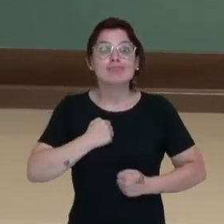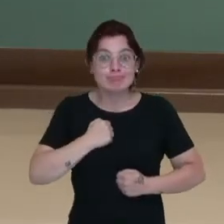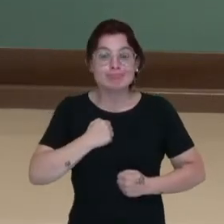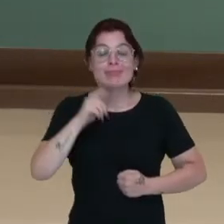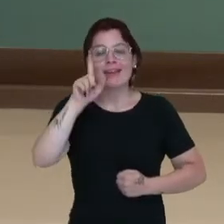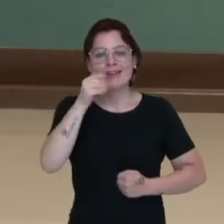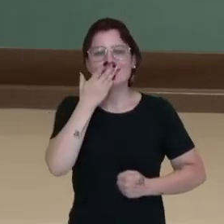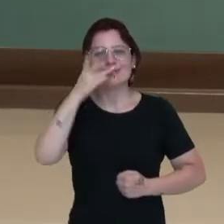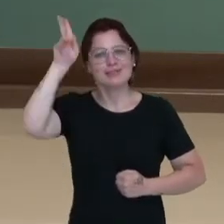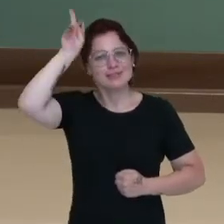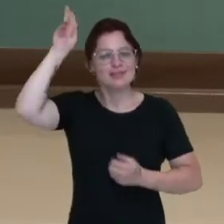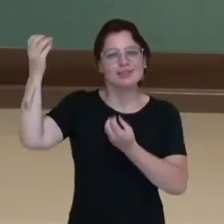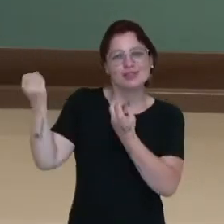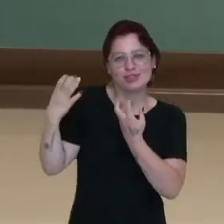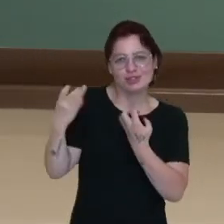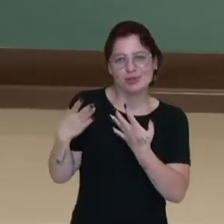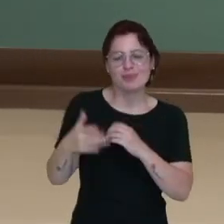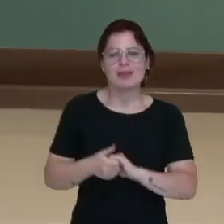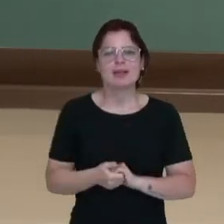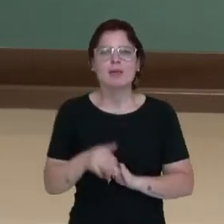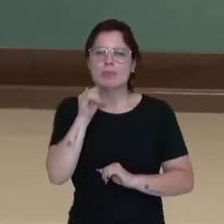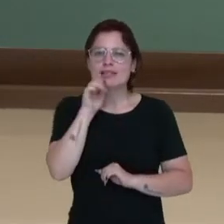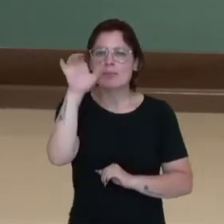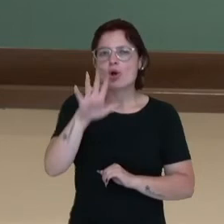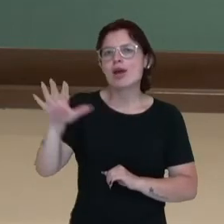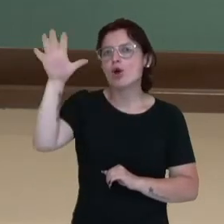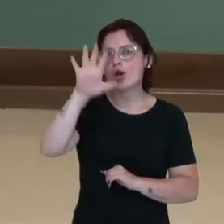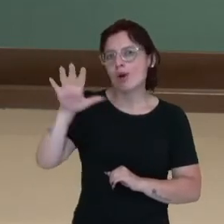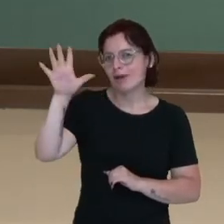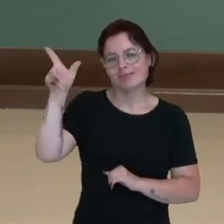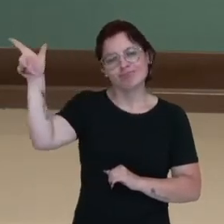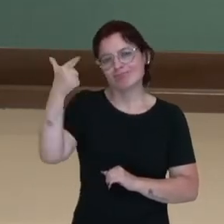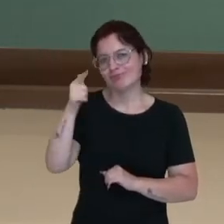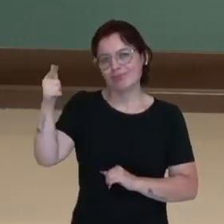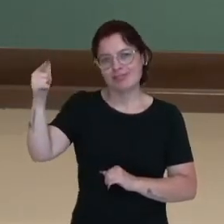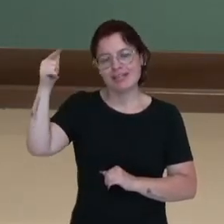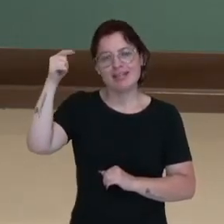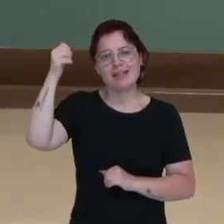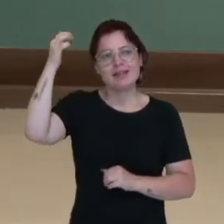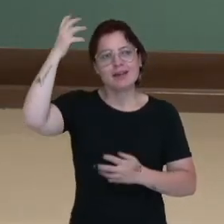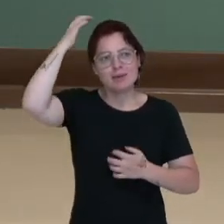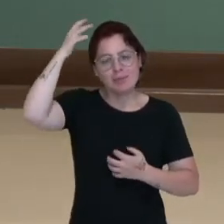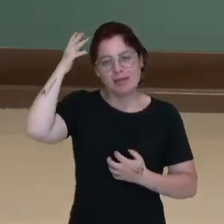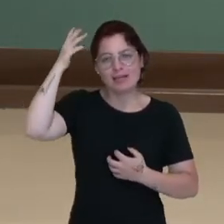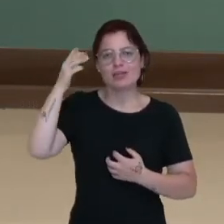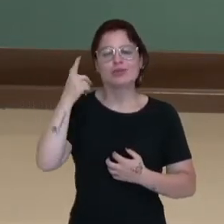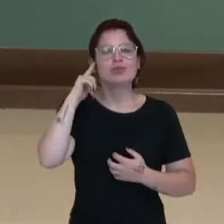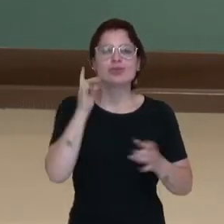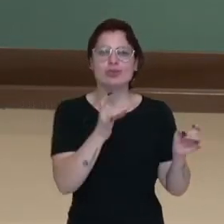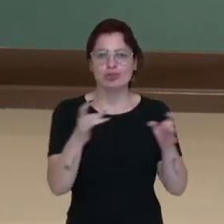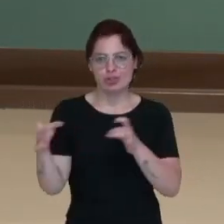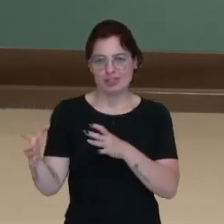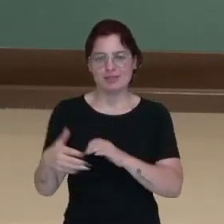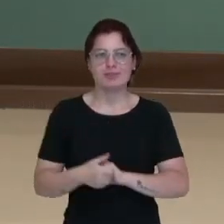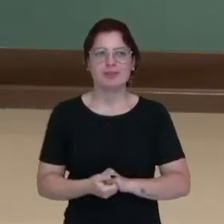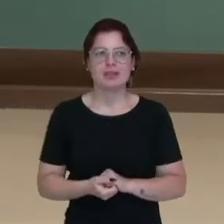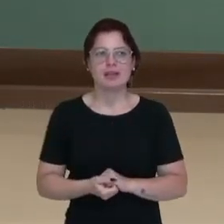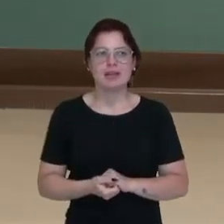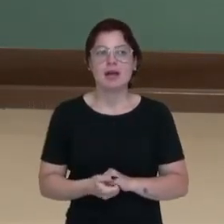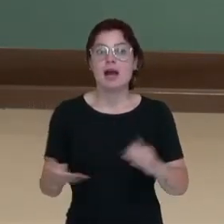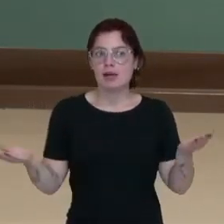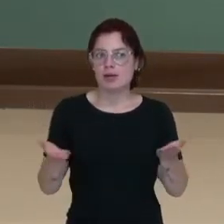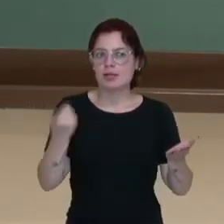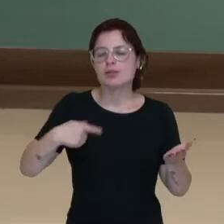hábito. E se você quer saber mais sobre isso, continua a leitura. Vamos conhecer alguns exemplos de blogs.